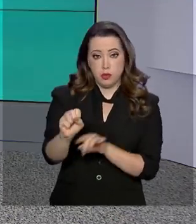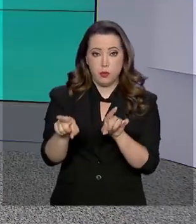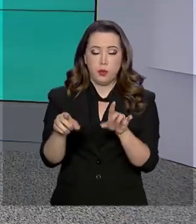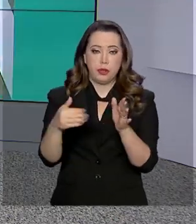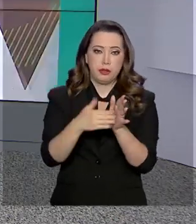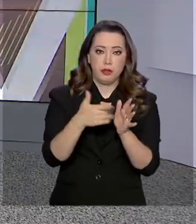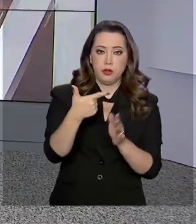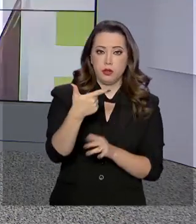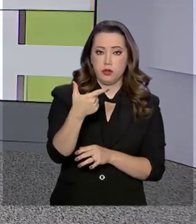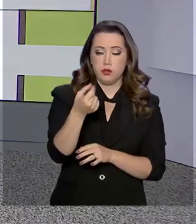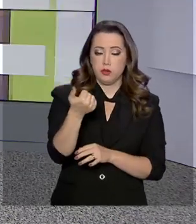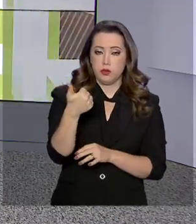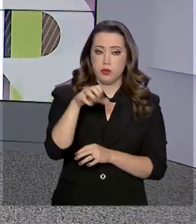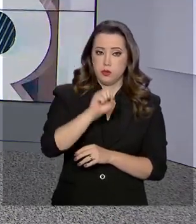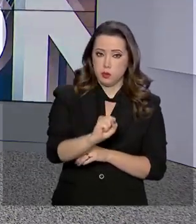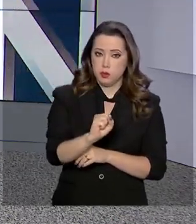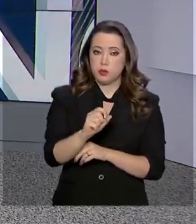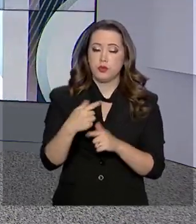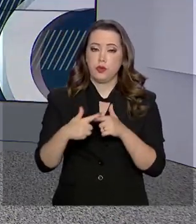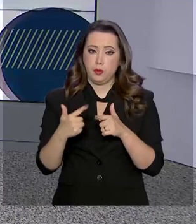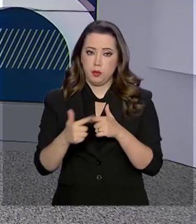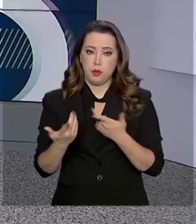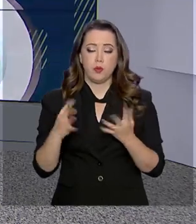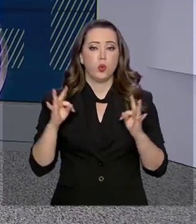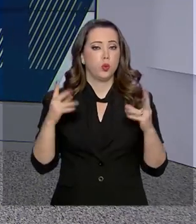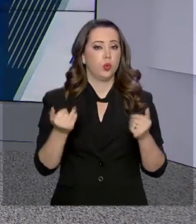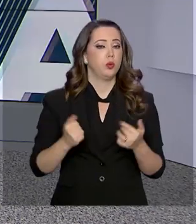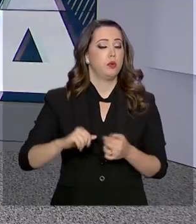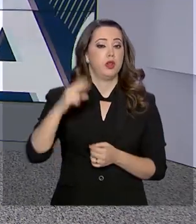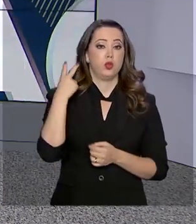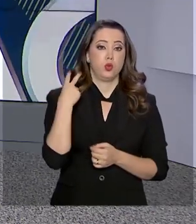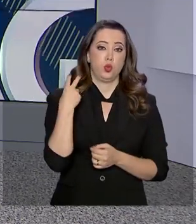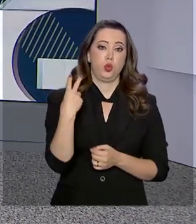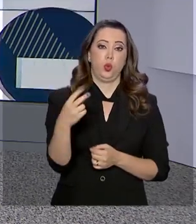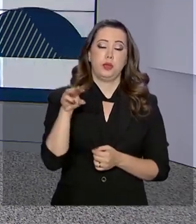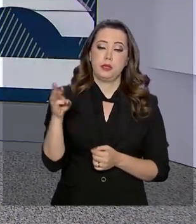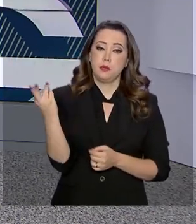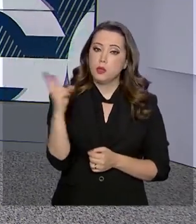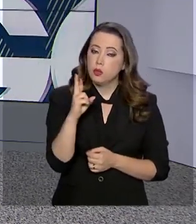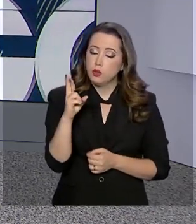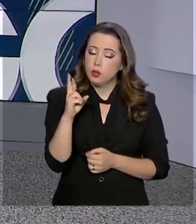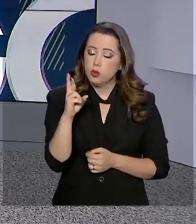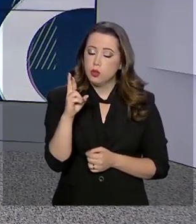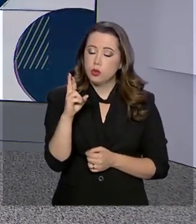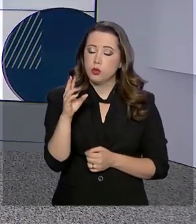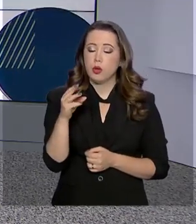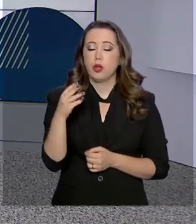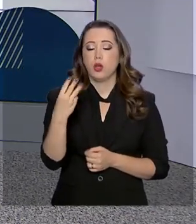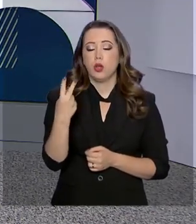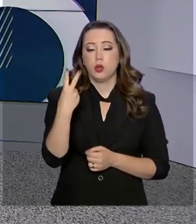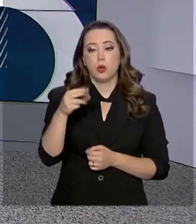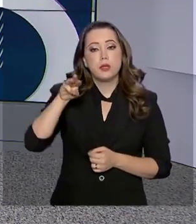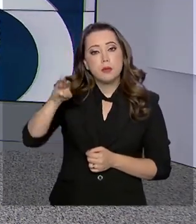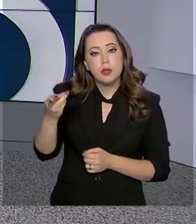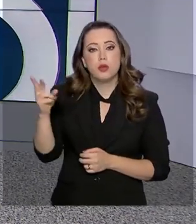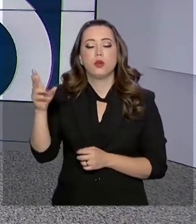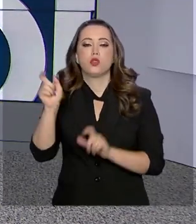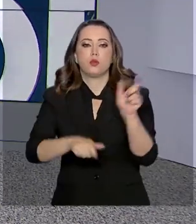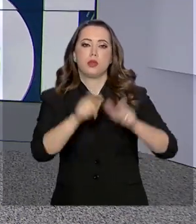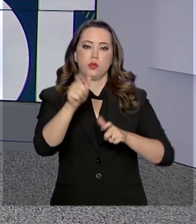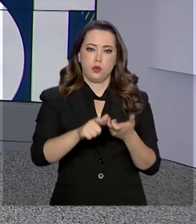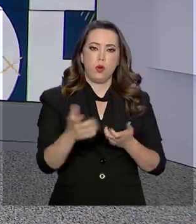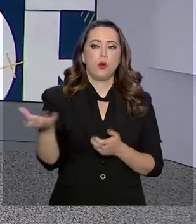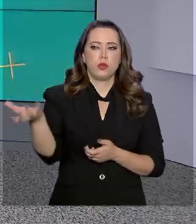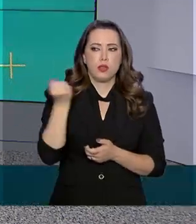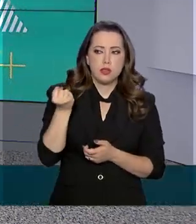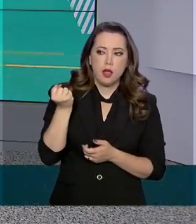caíram na malha fina. Ao todo, mais de 2,7 milhões de contribuintes devem receber o dinheiro. Para saber se teve